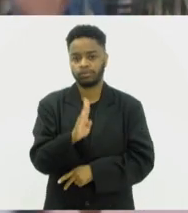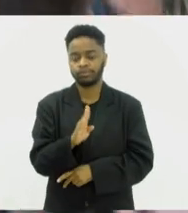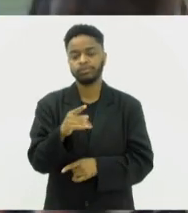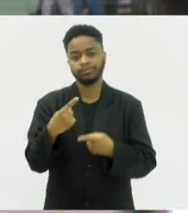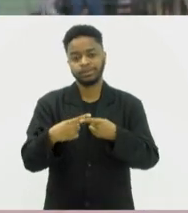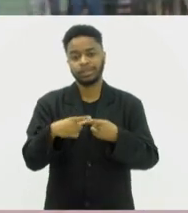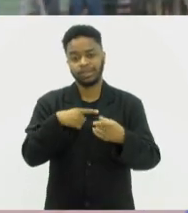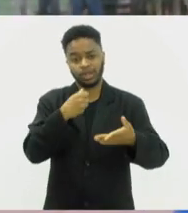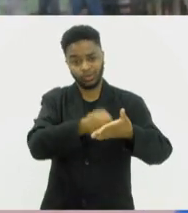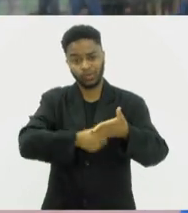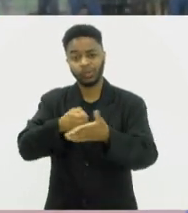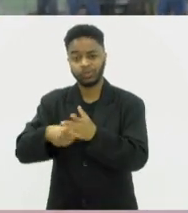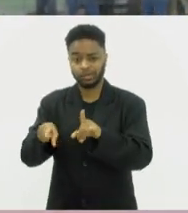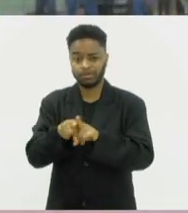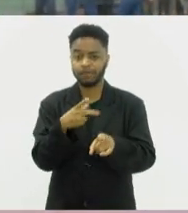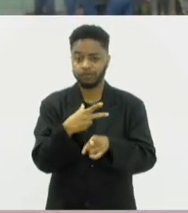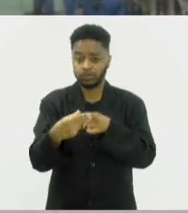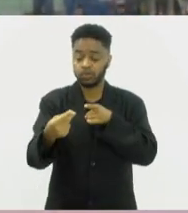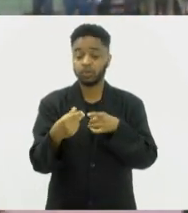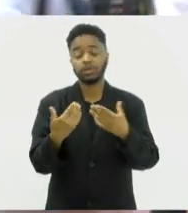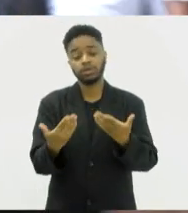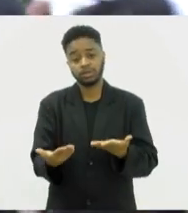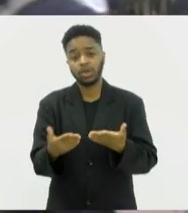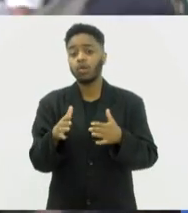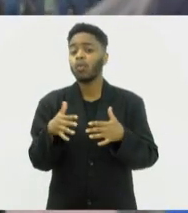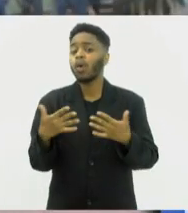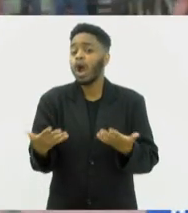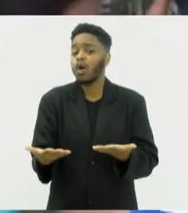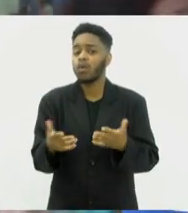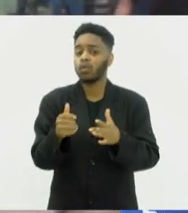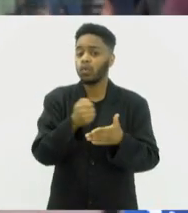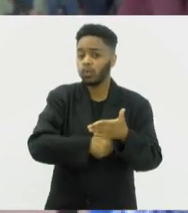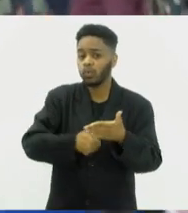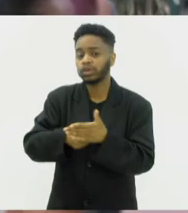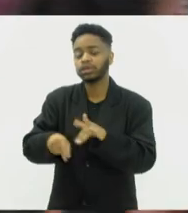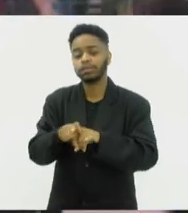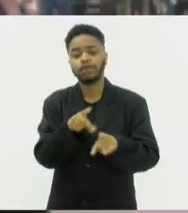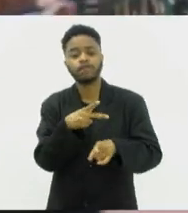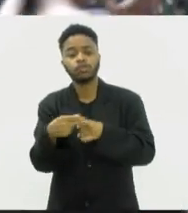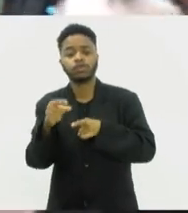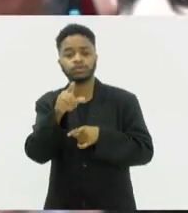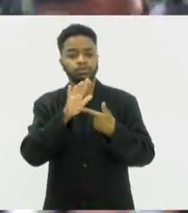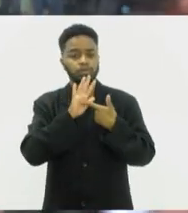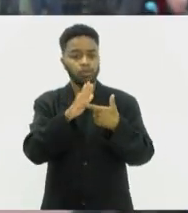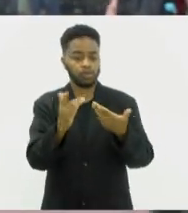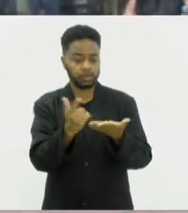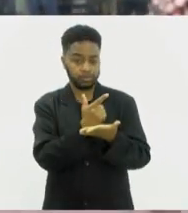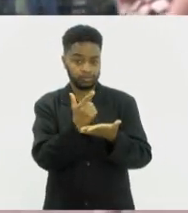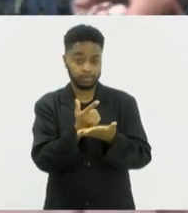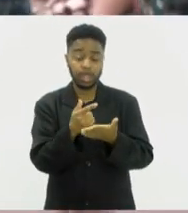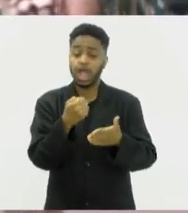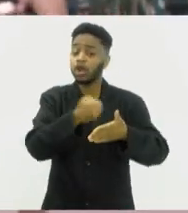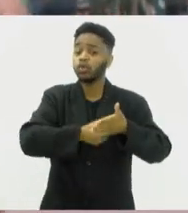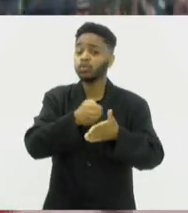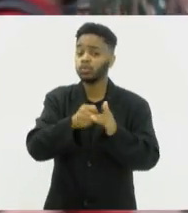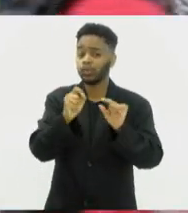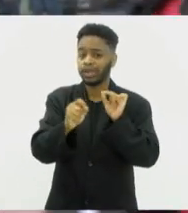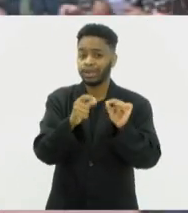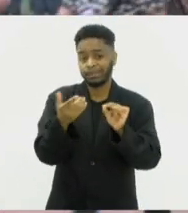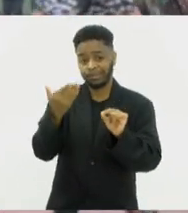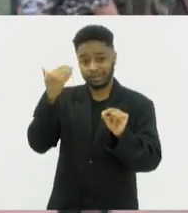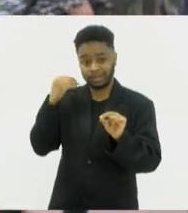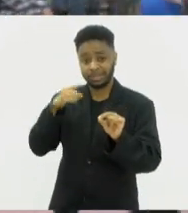de lutas e conquistas, como você citou. E quais as lutas e as conquistas que o senhor destaca nesse livro? A luta, na verdade, é que a gente tinha um sistema